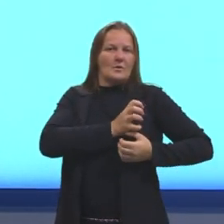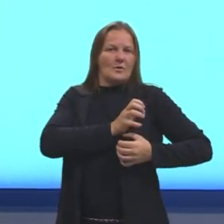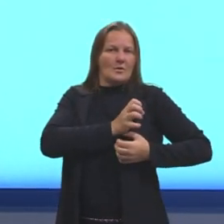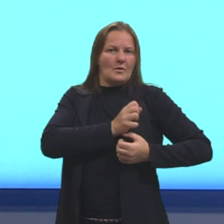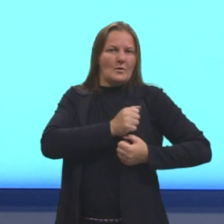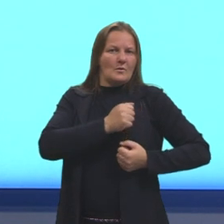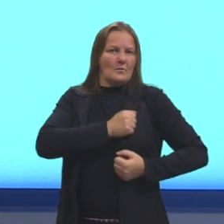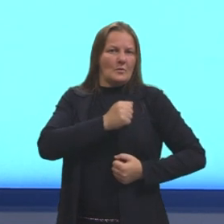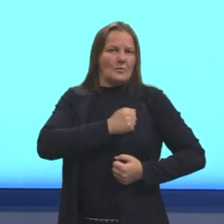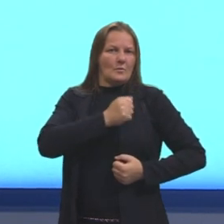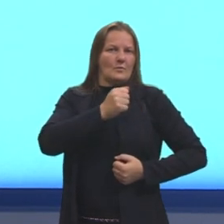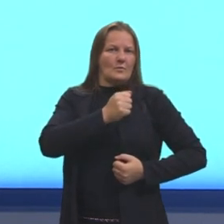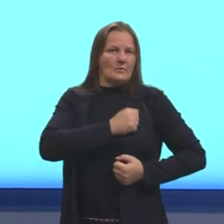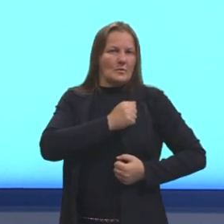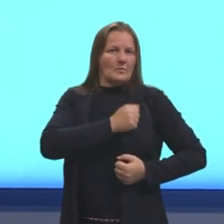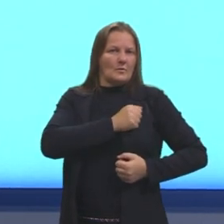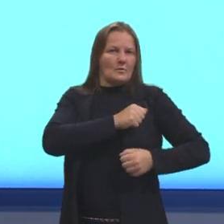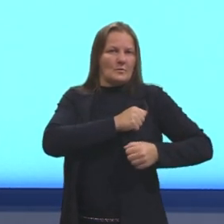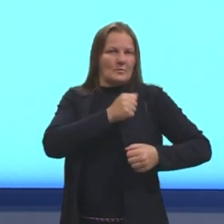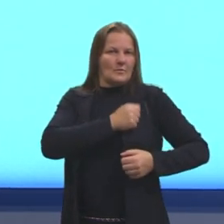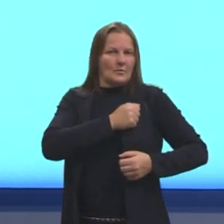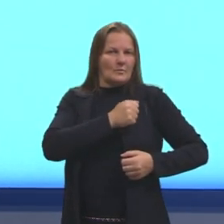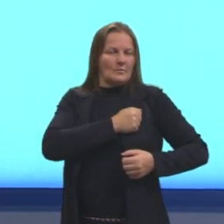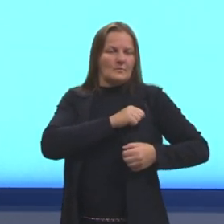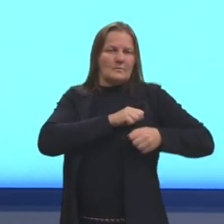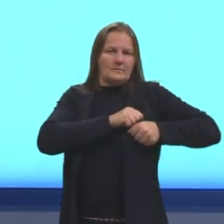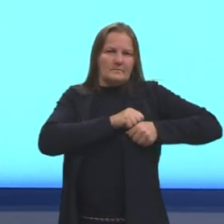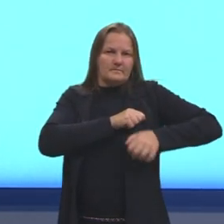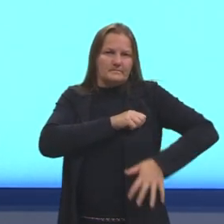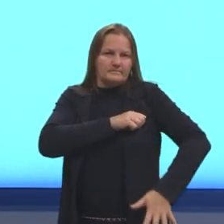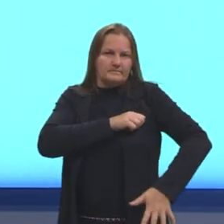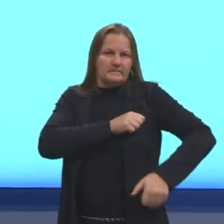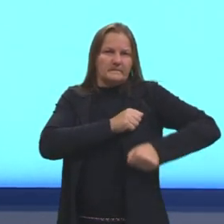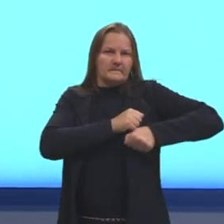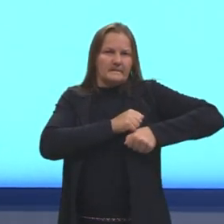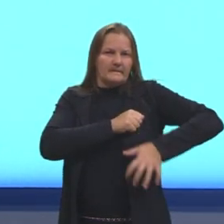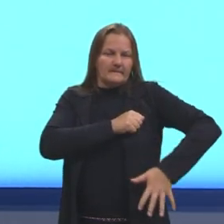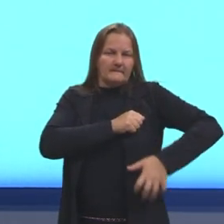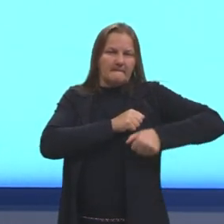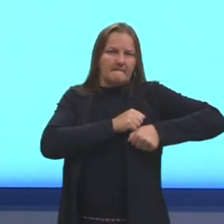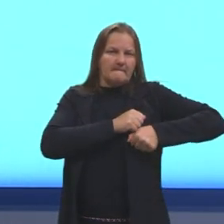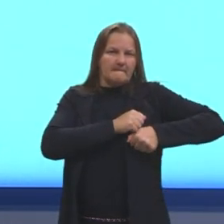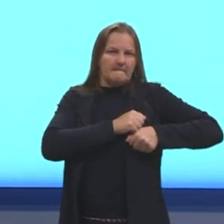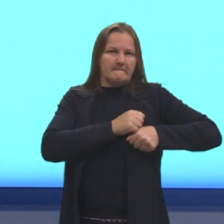válvulas aqui são características das veias.